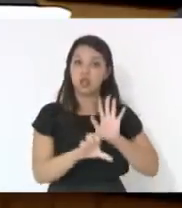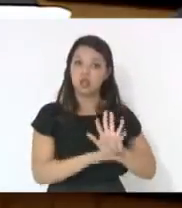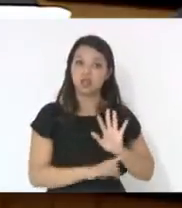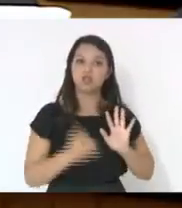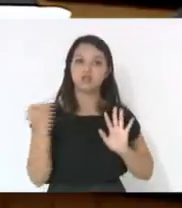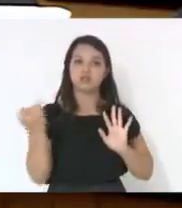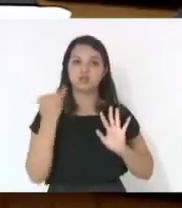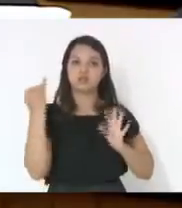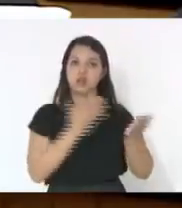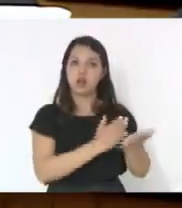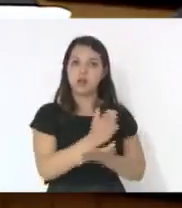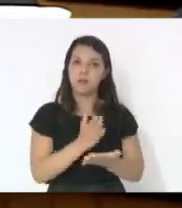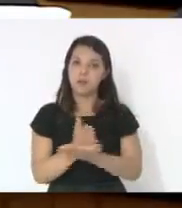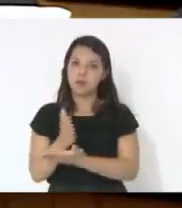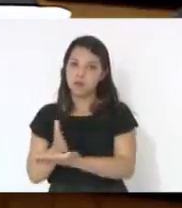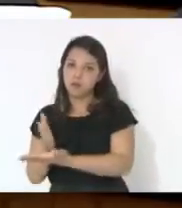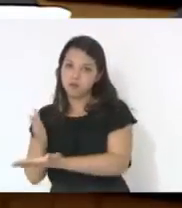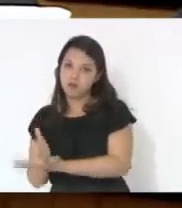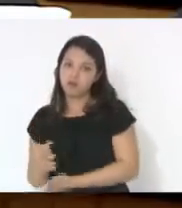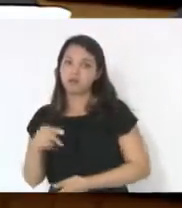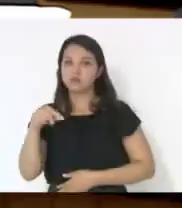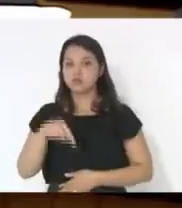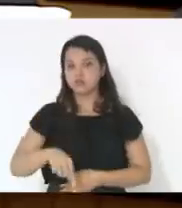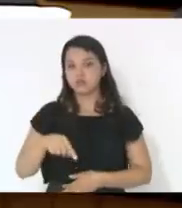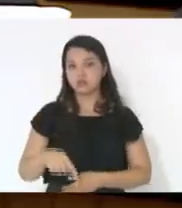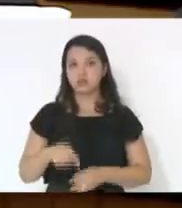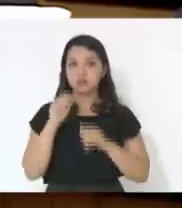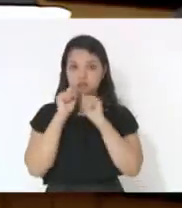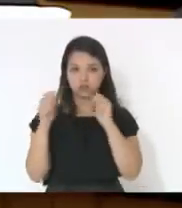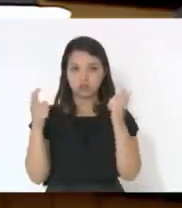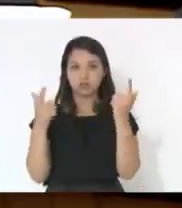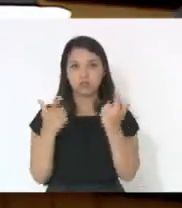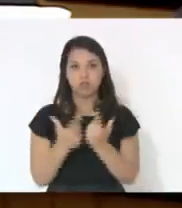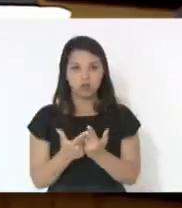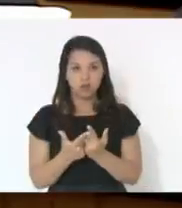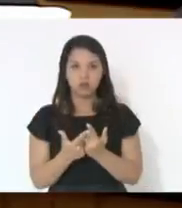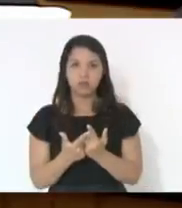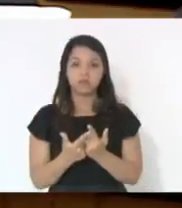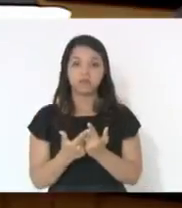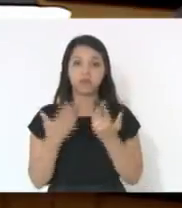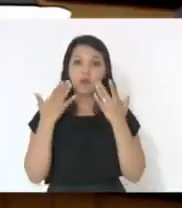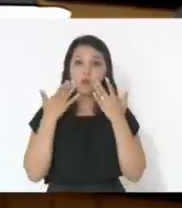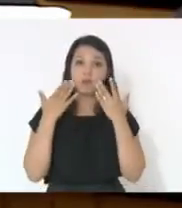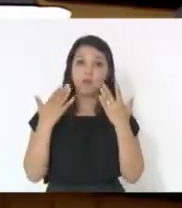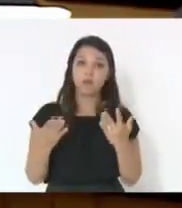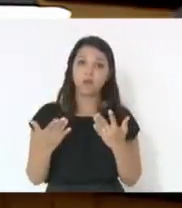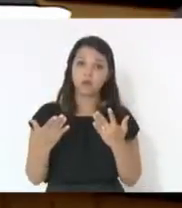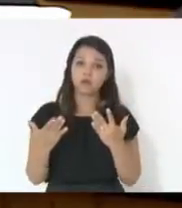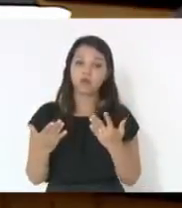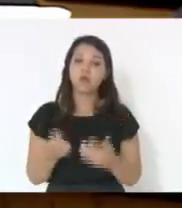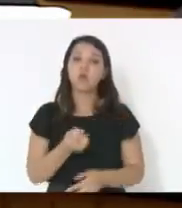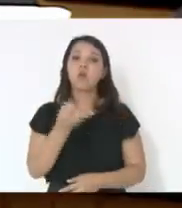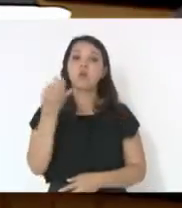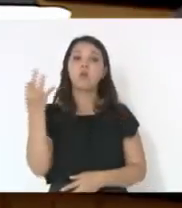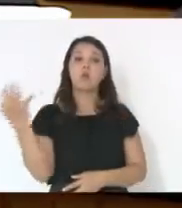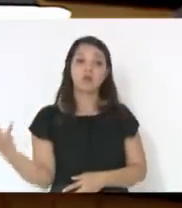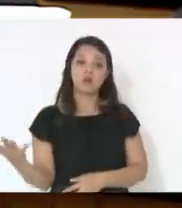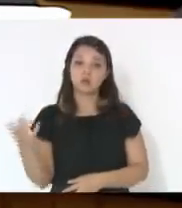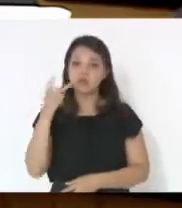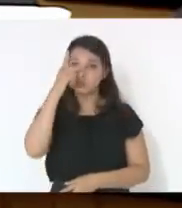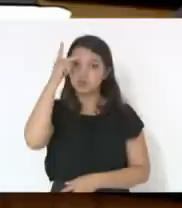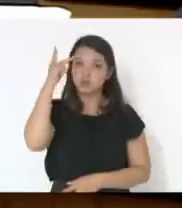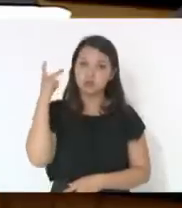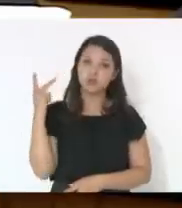aprovadas inclusive por essa casa ajudaram a mostrar a quantia de catarinenses que estão em filas de